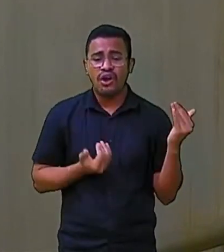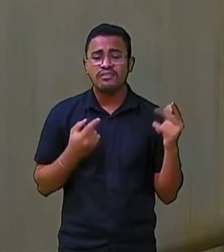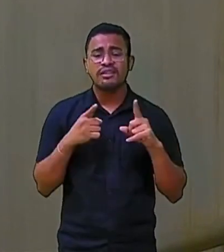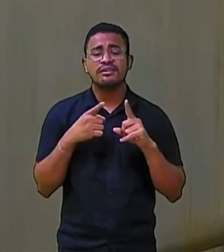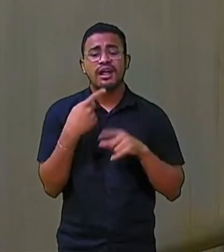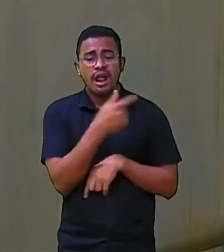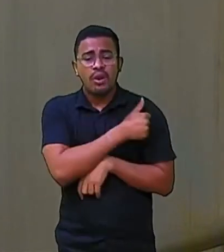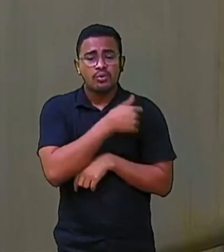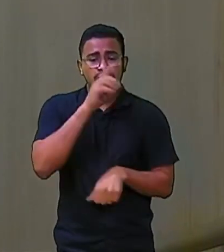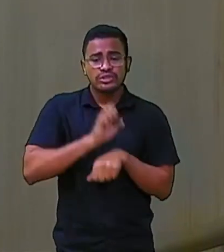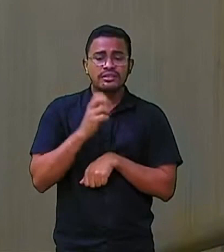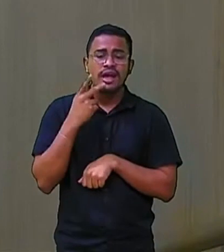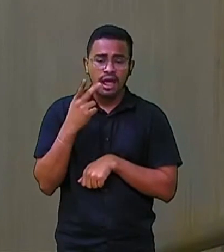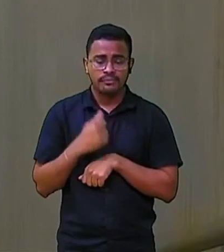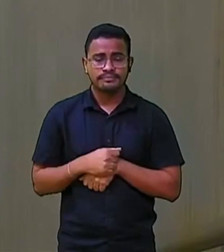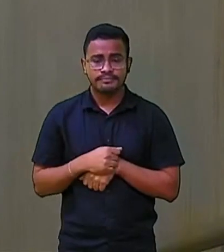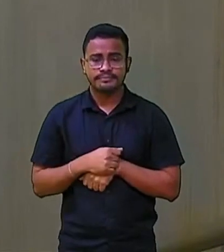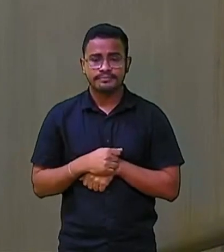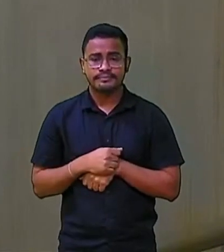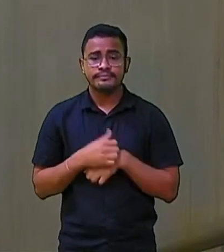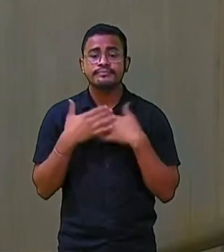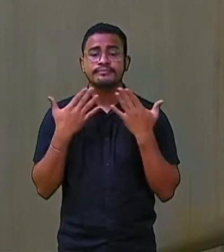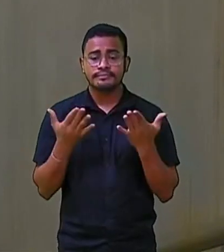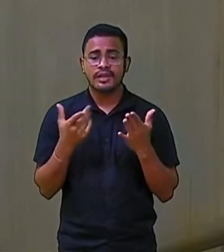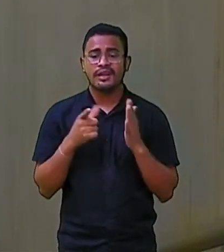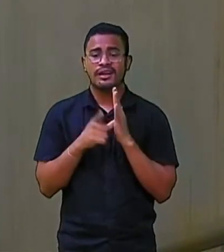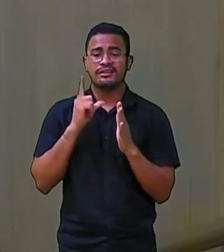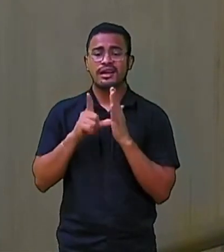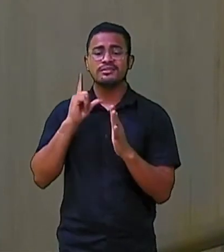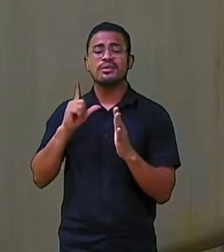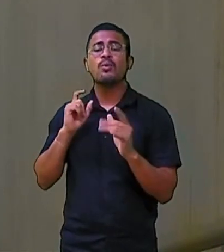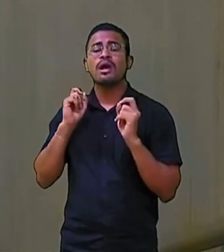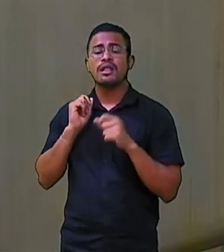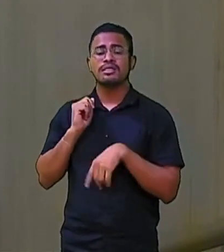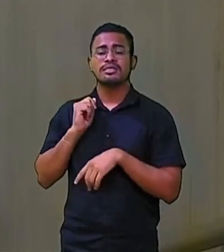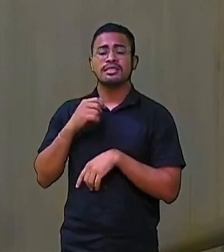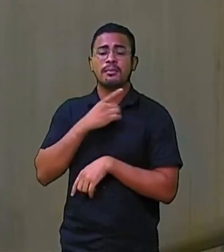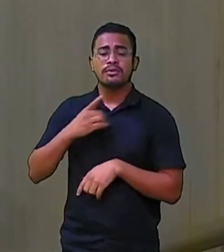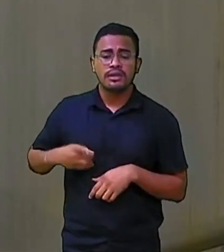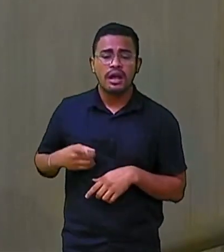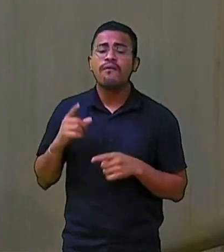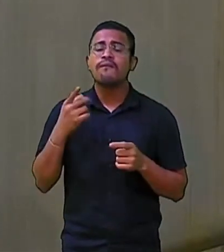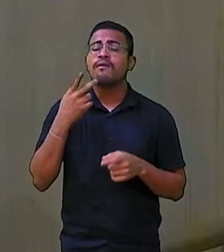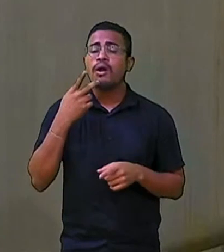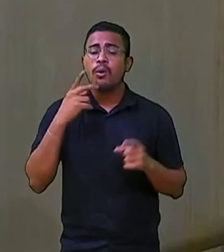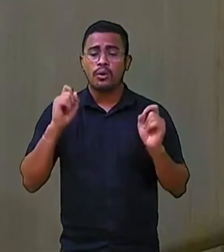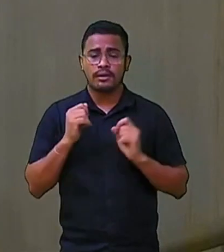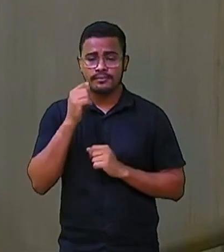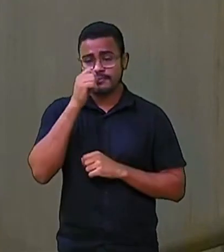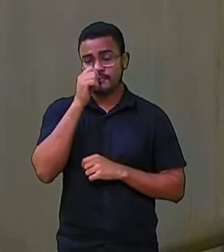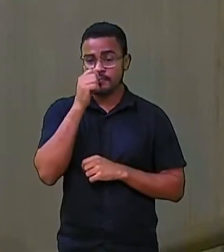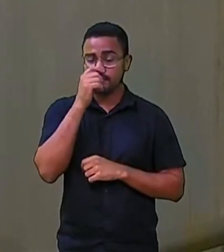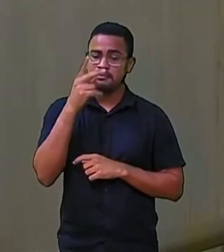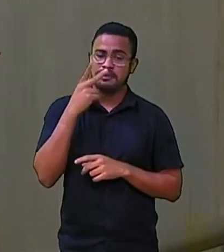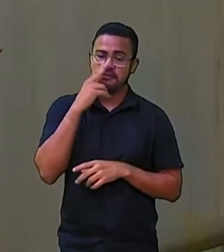estado do Ceará E certo dia, deputados que me antecederam aqui, tudo era